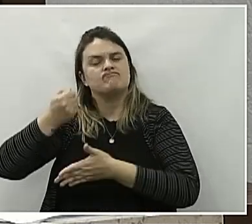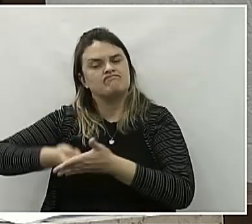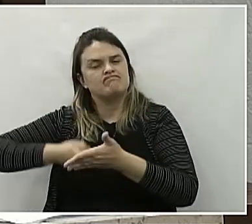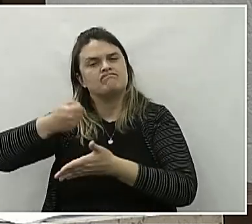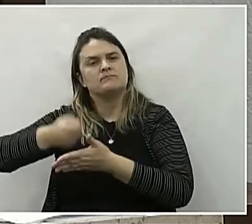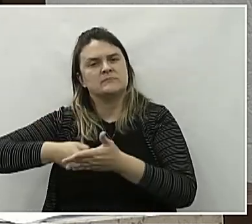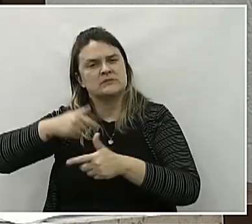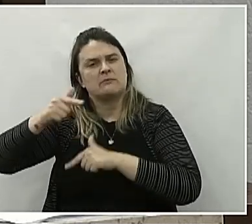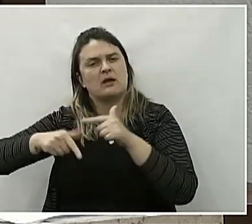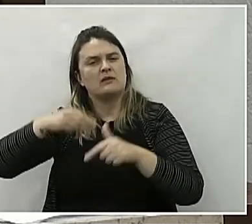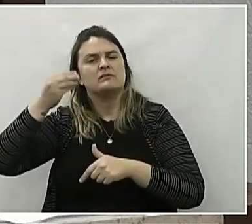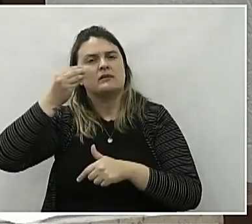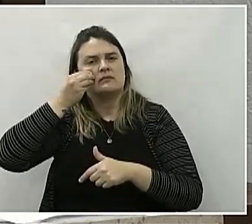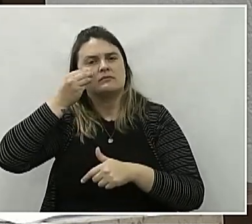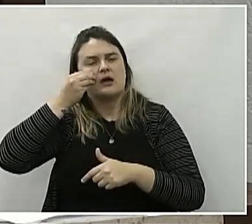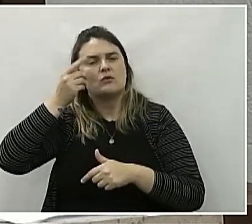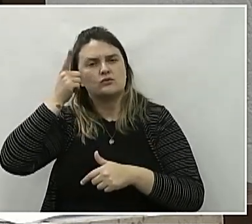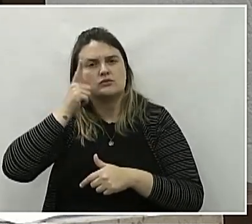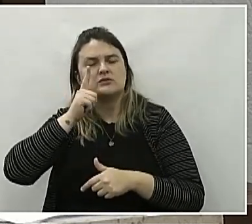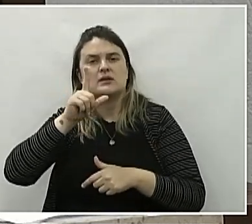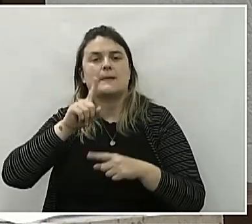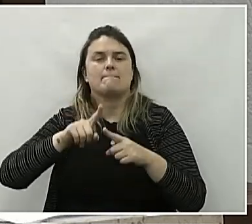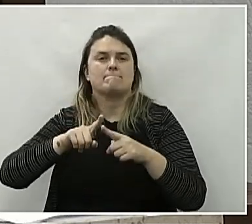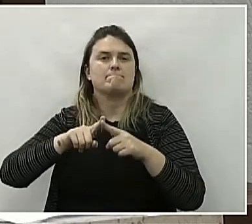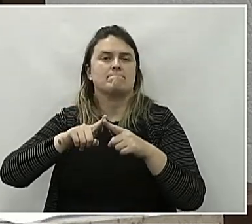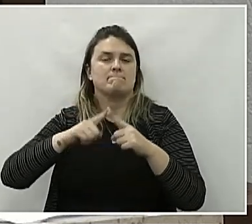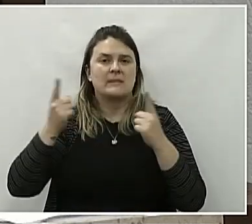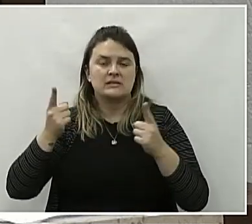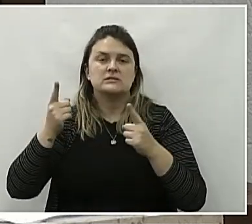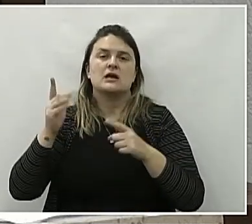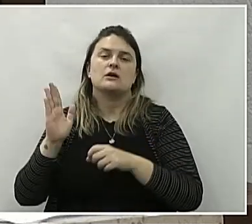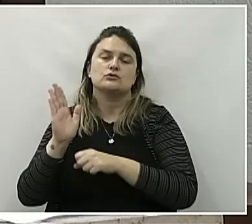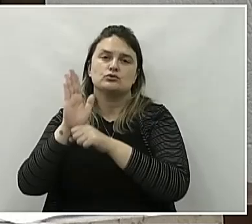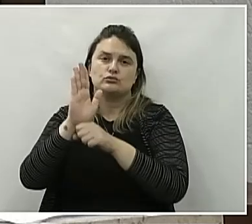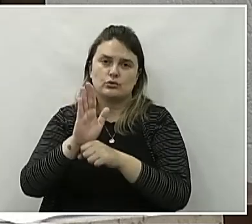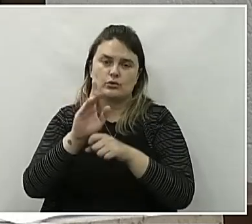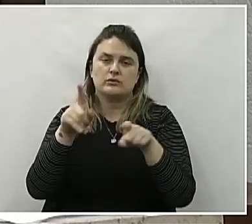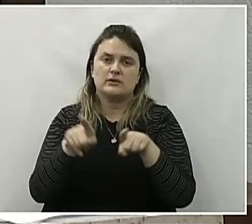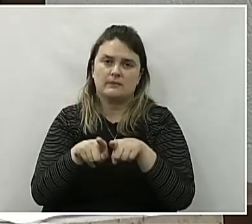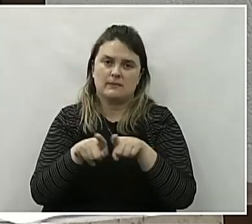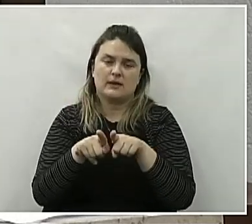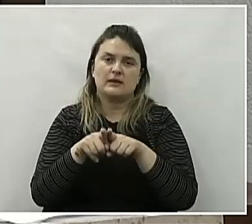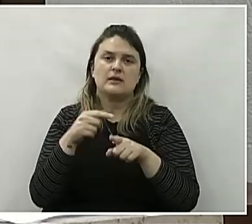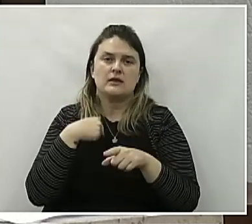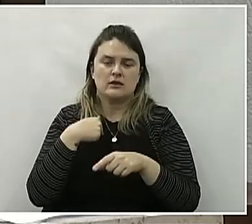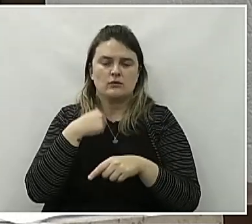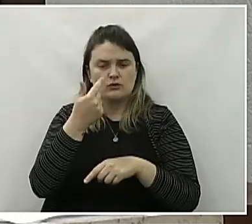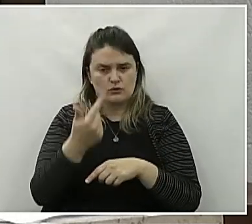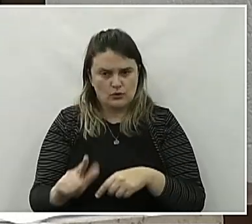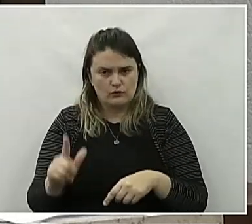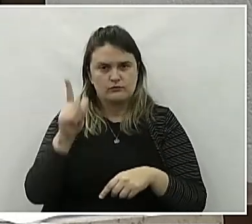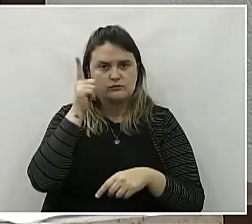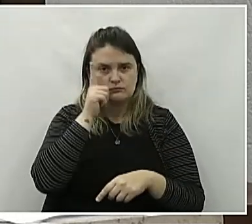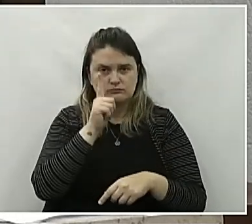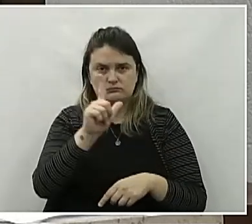em busca do seu espaço, mas que contribuíram também para que a gente tivesse